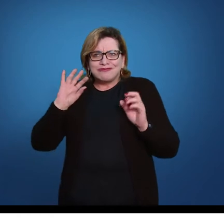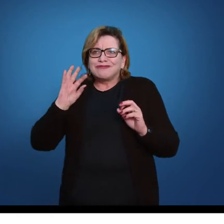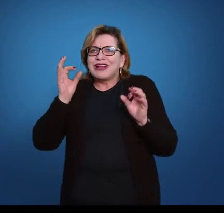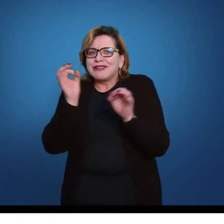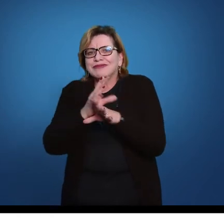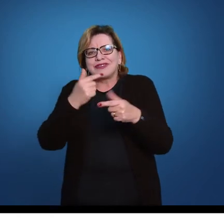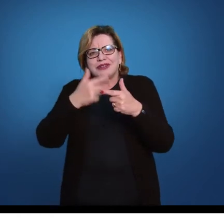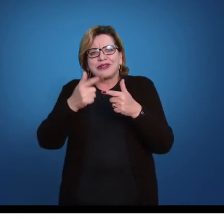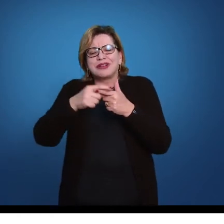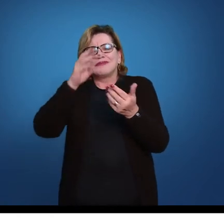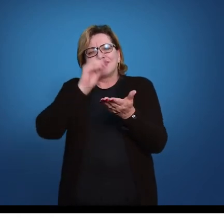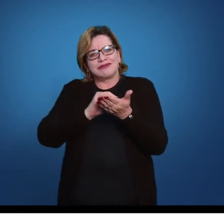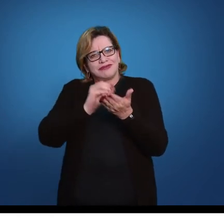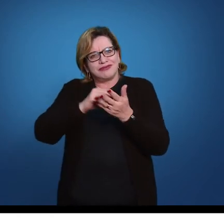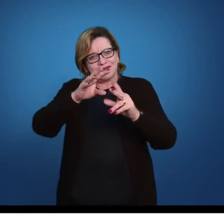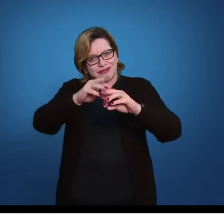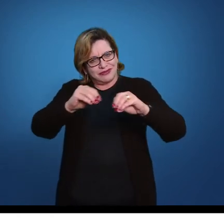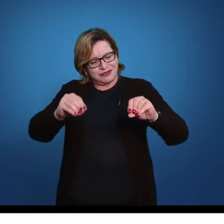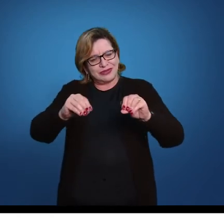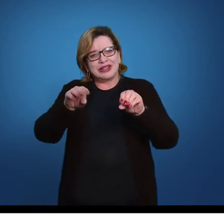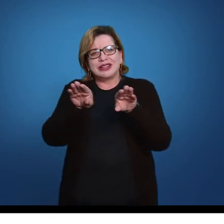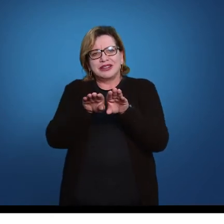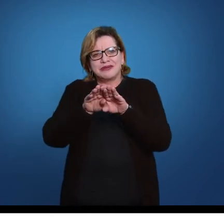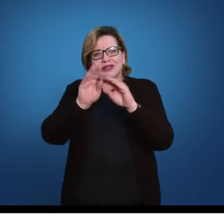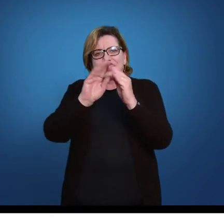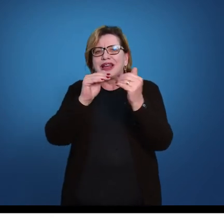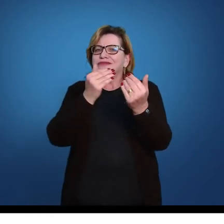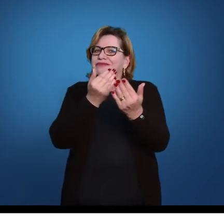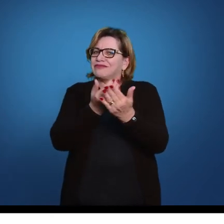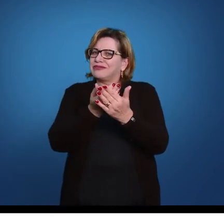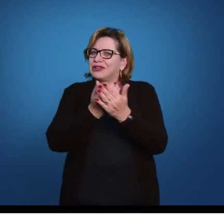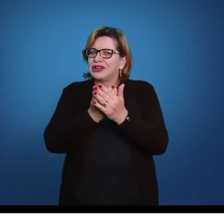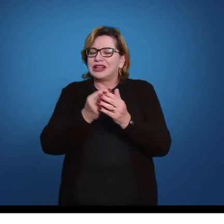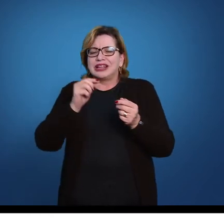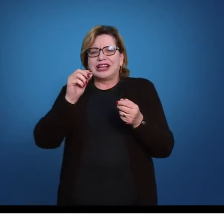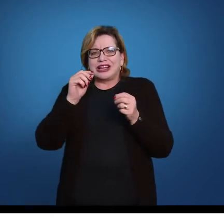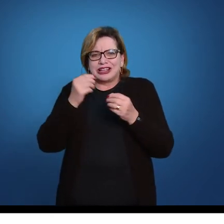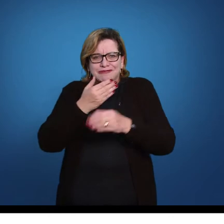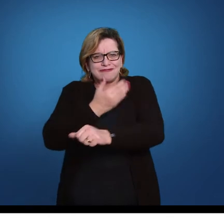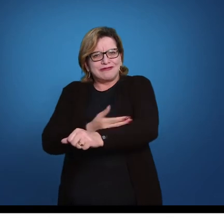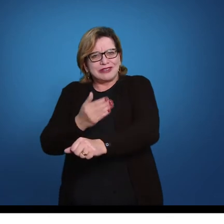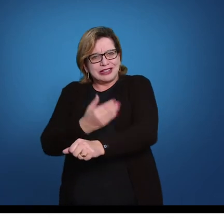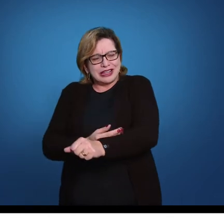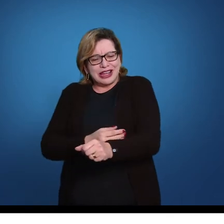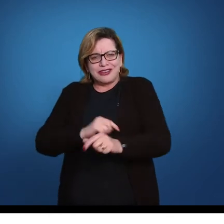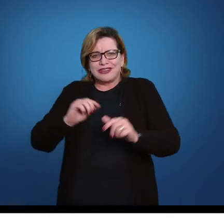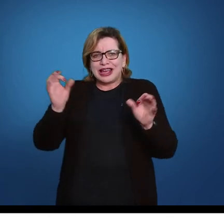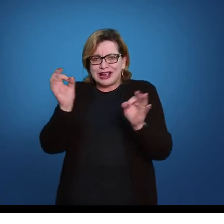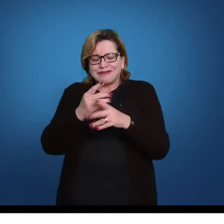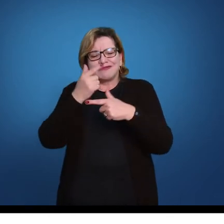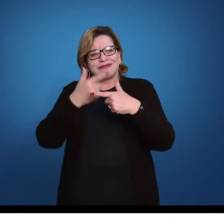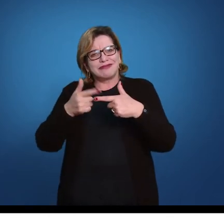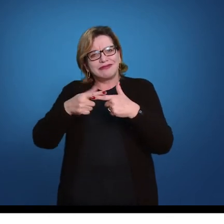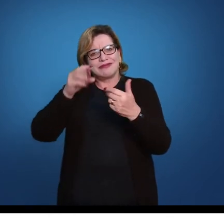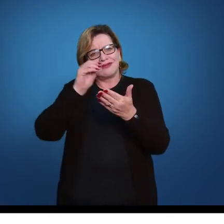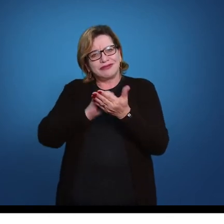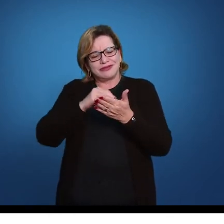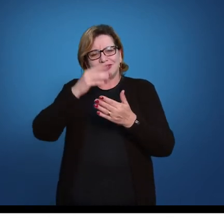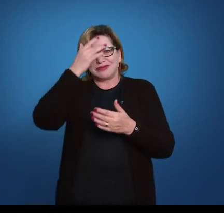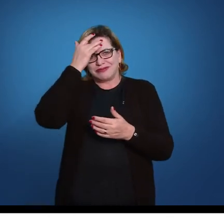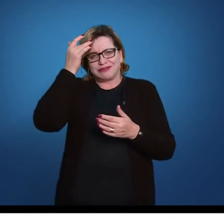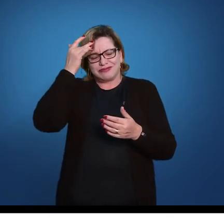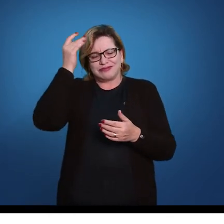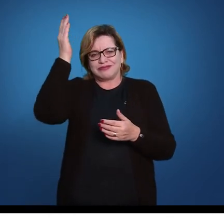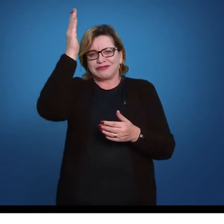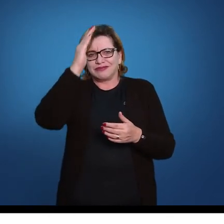urbanos, enquanto a escola de circo resolveria o problema da falta de artistas brasileiros. E aí a gente